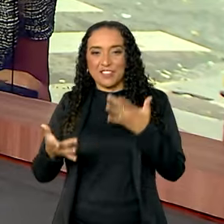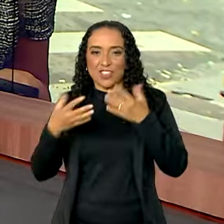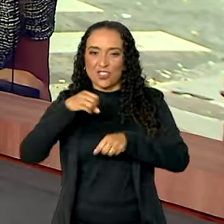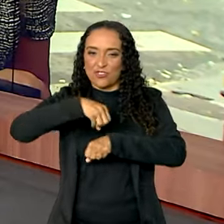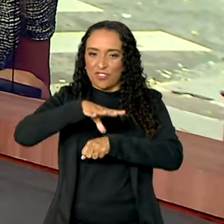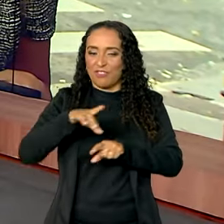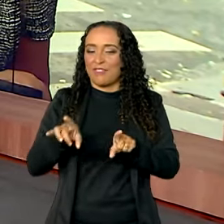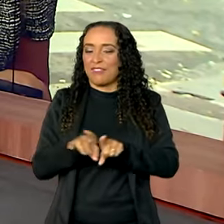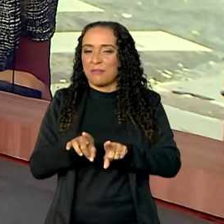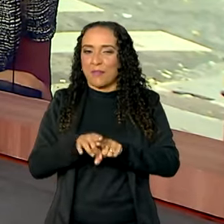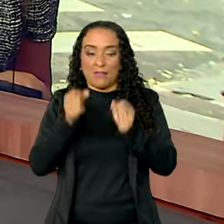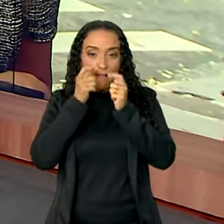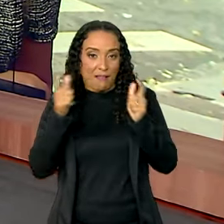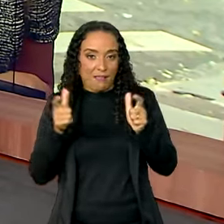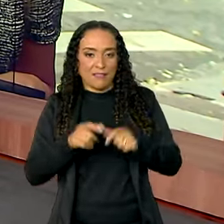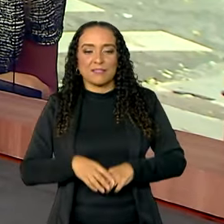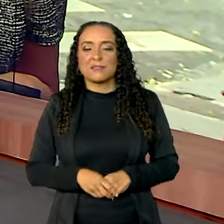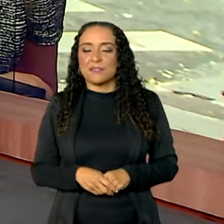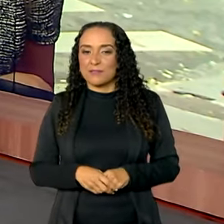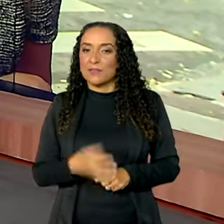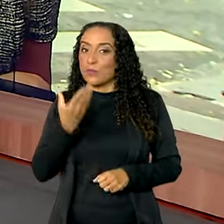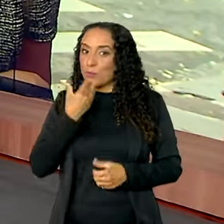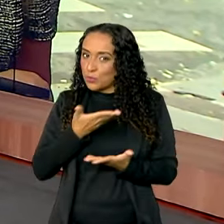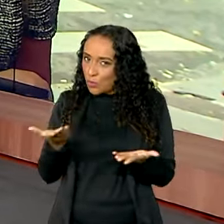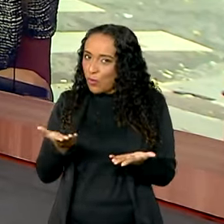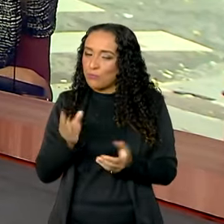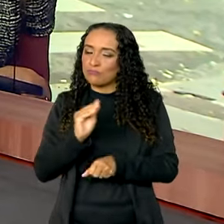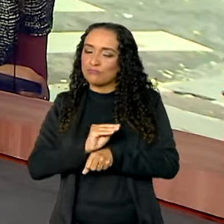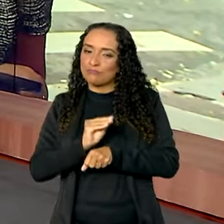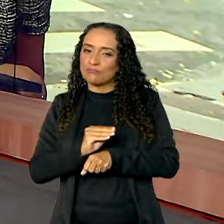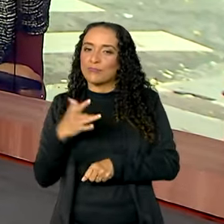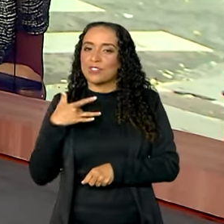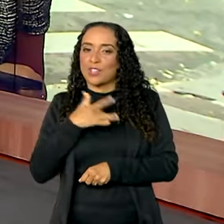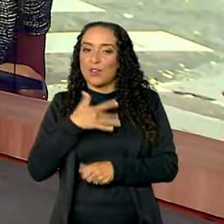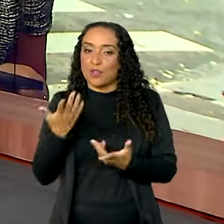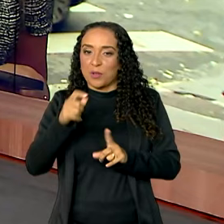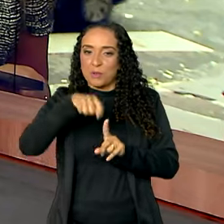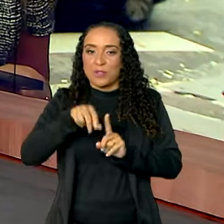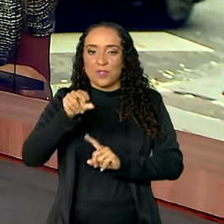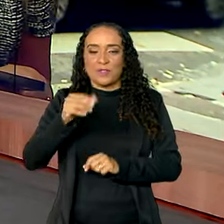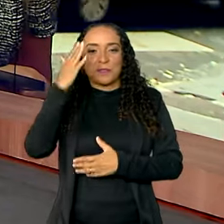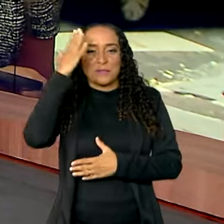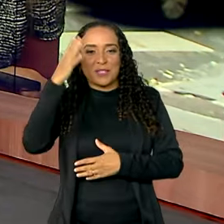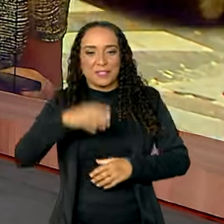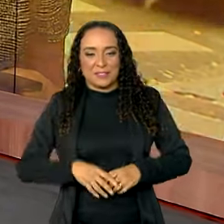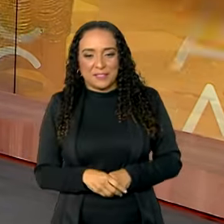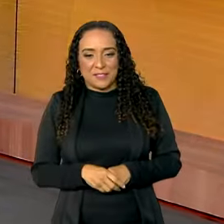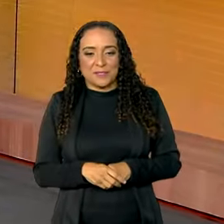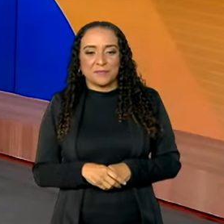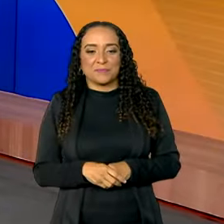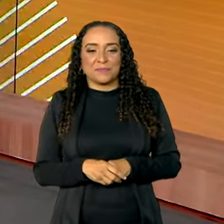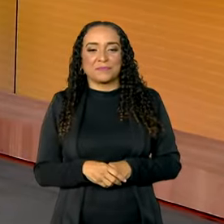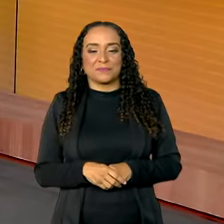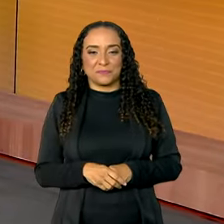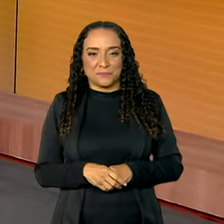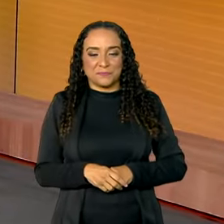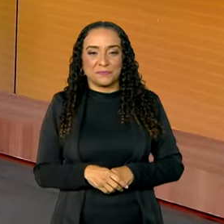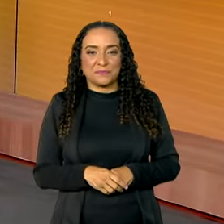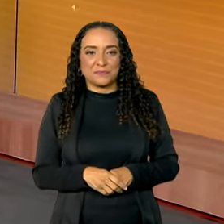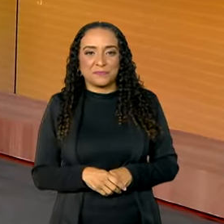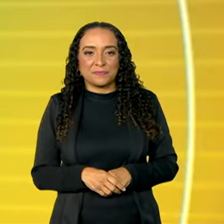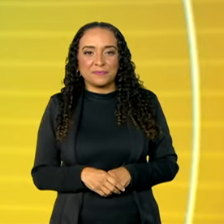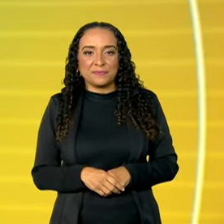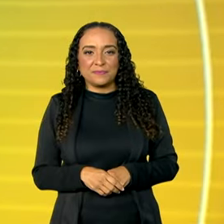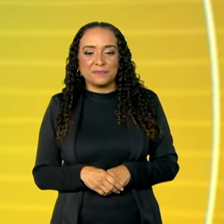dicas, esses alertas. Vamos, homens, cuidar da saúde nesse novembro azul. Obrigada, Fernanda. Ótima sexta-feira para